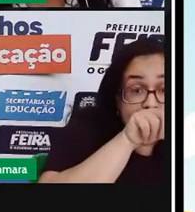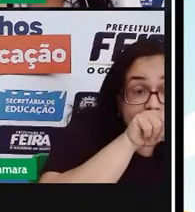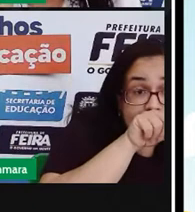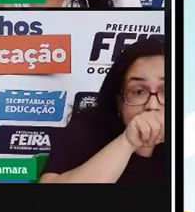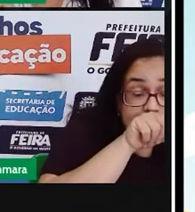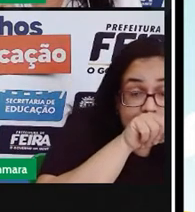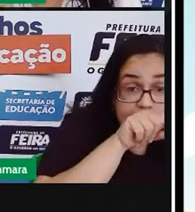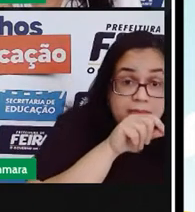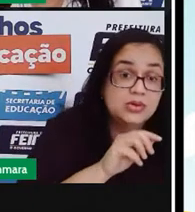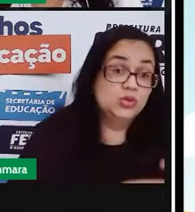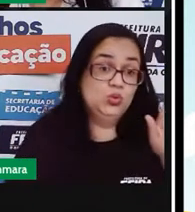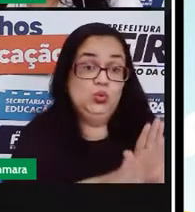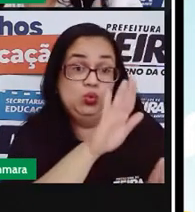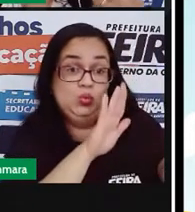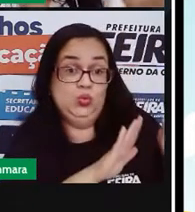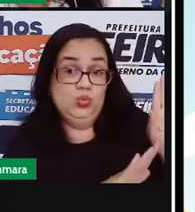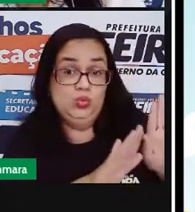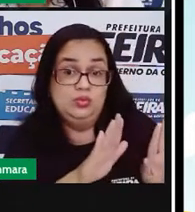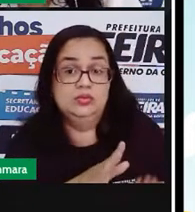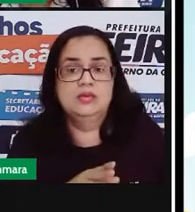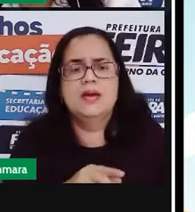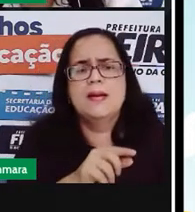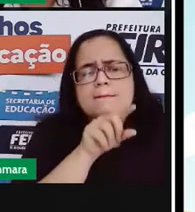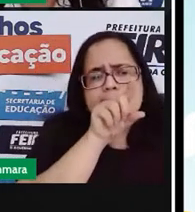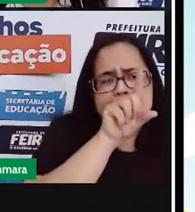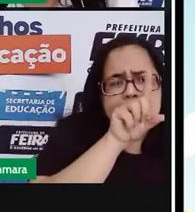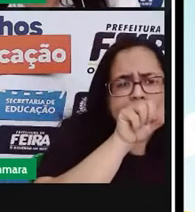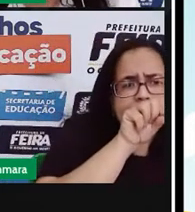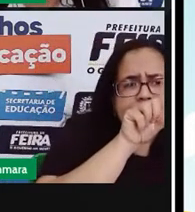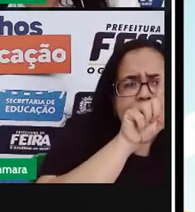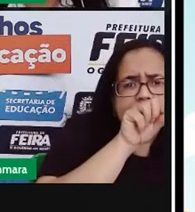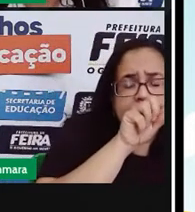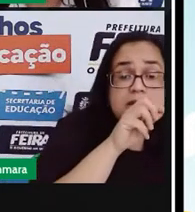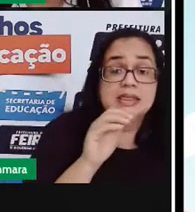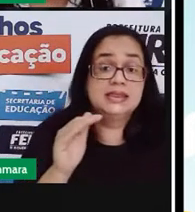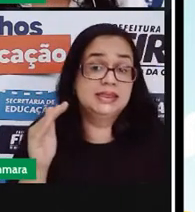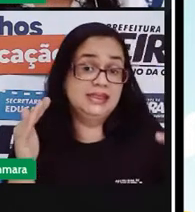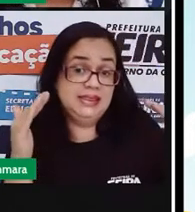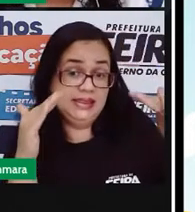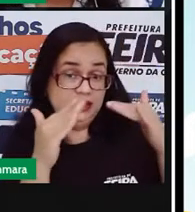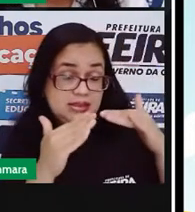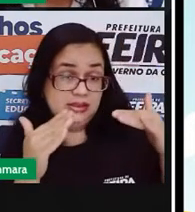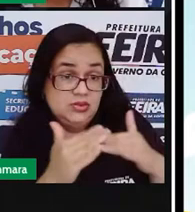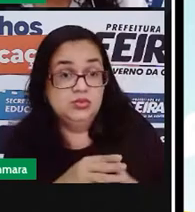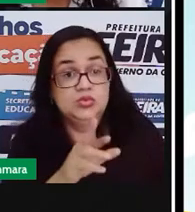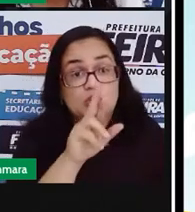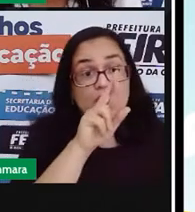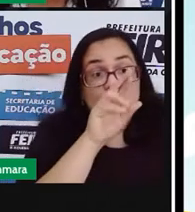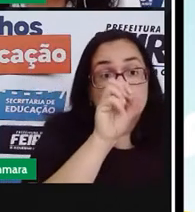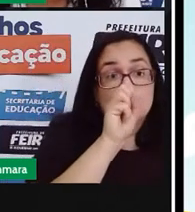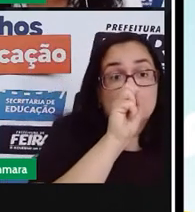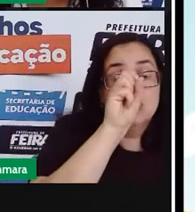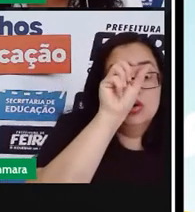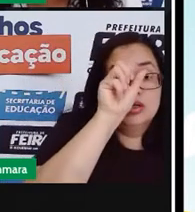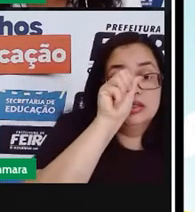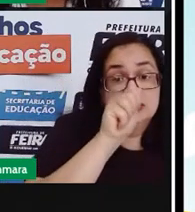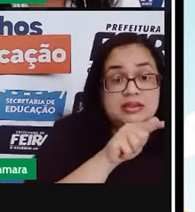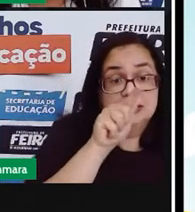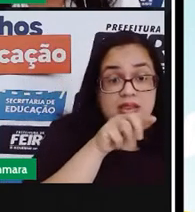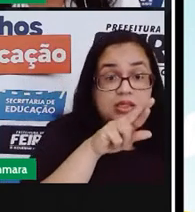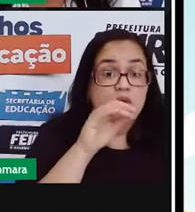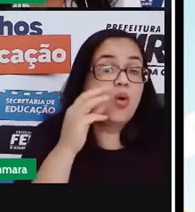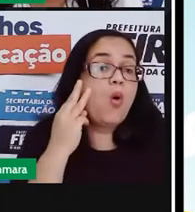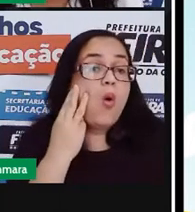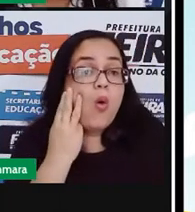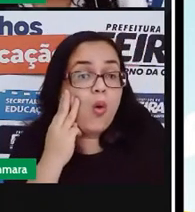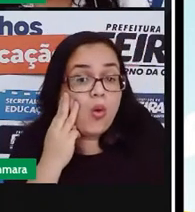estimação, pássaros, casa, rosário, rosa.